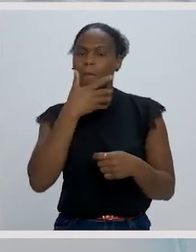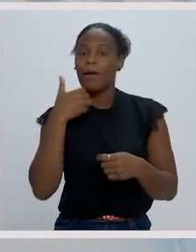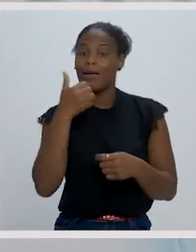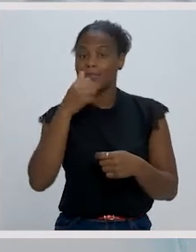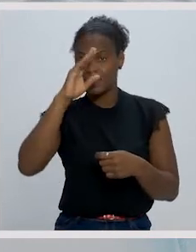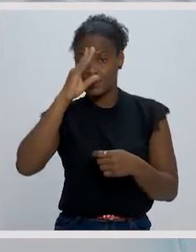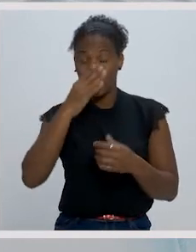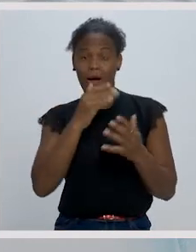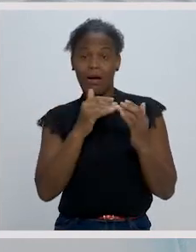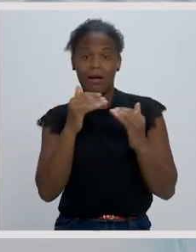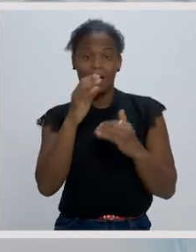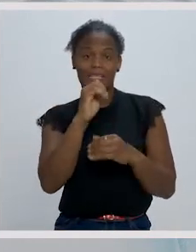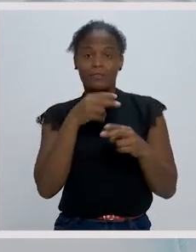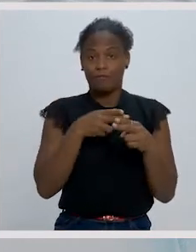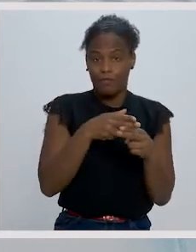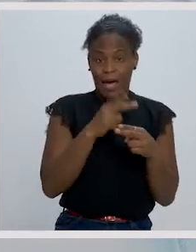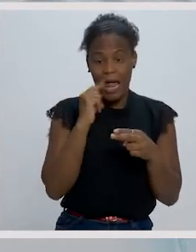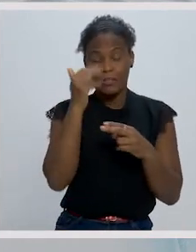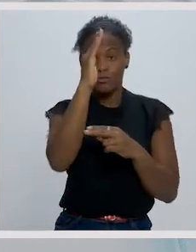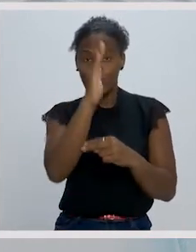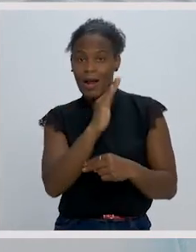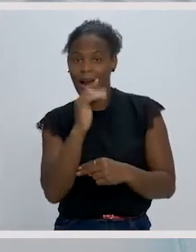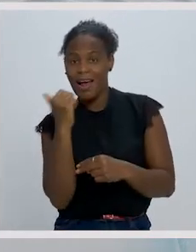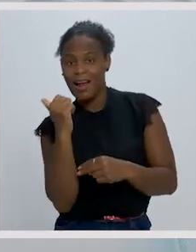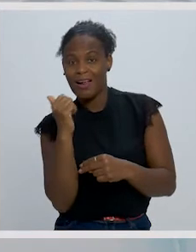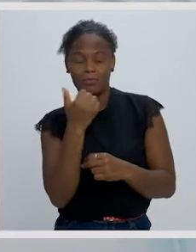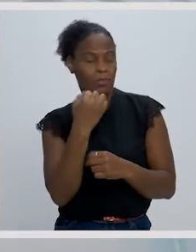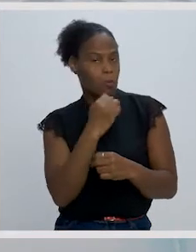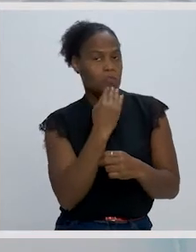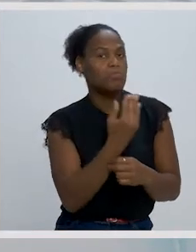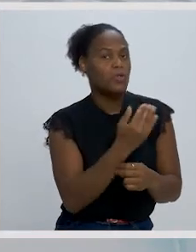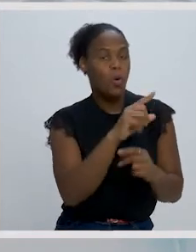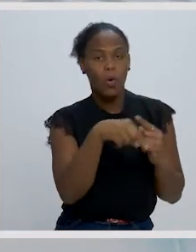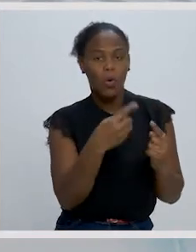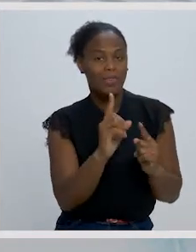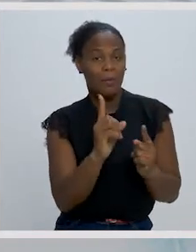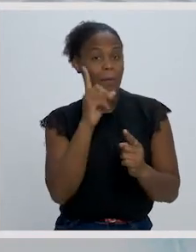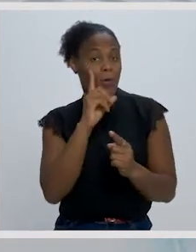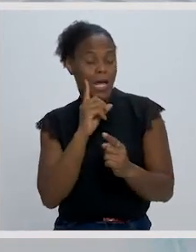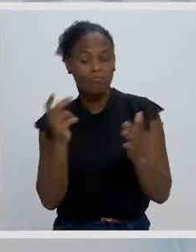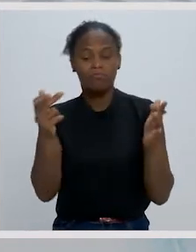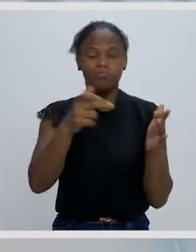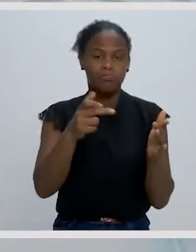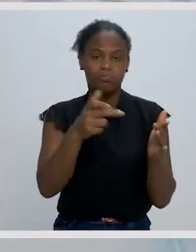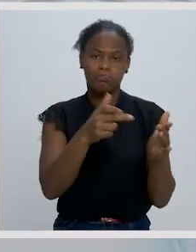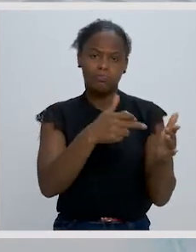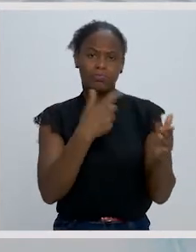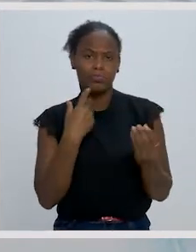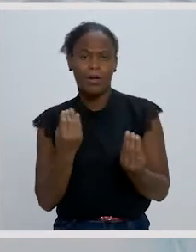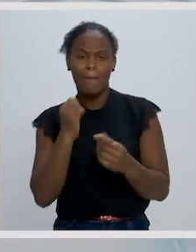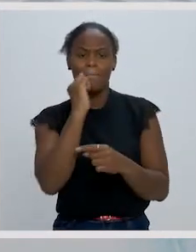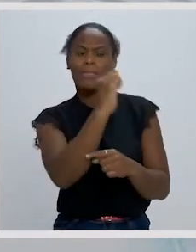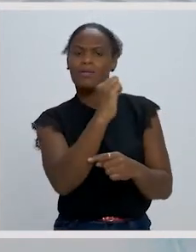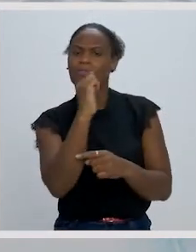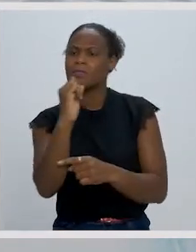Sob o sabre, elas abençoaram-no. Não encomendou outras. As mulheres reapareceram. Matou